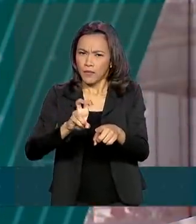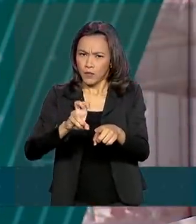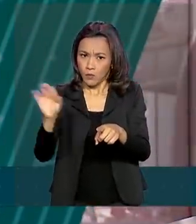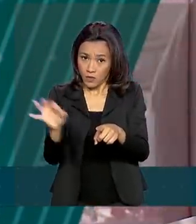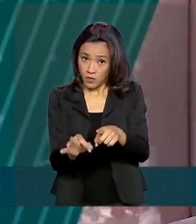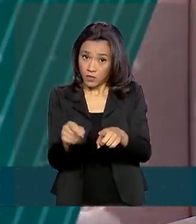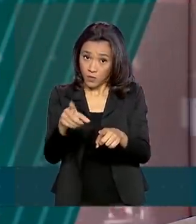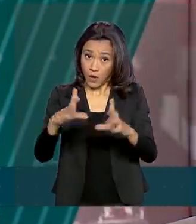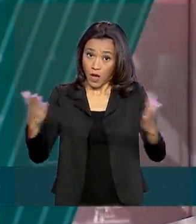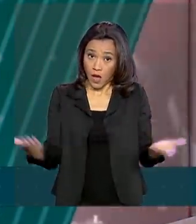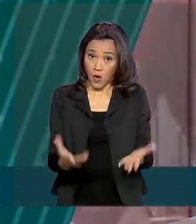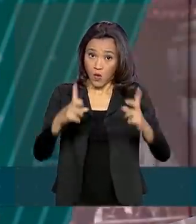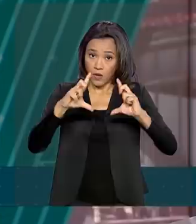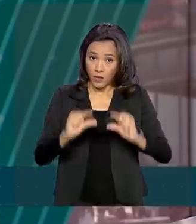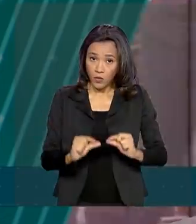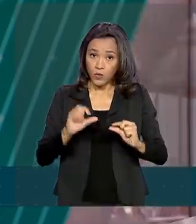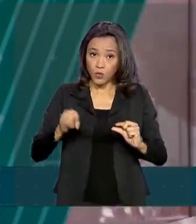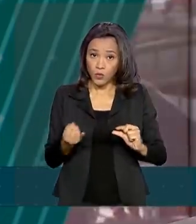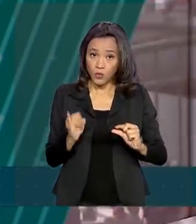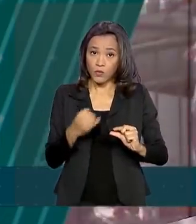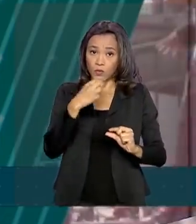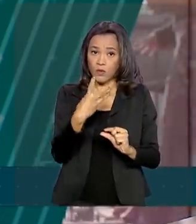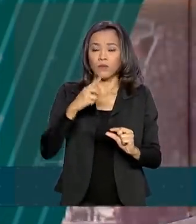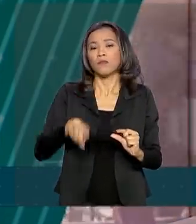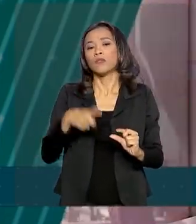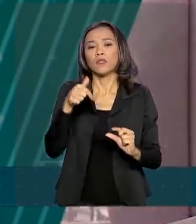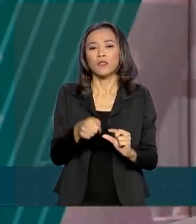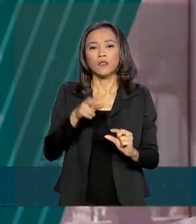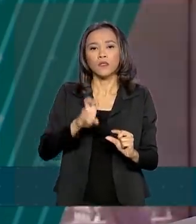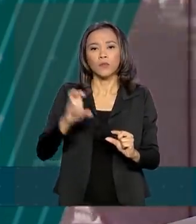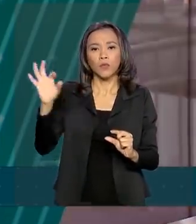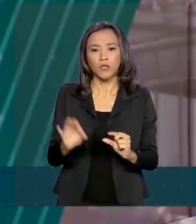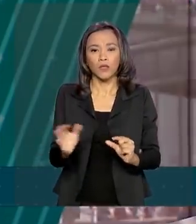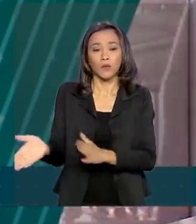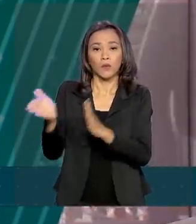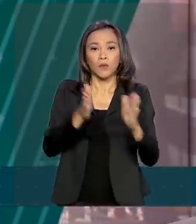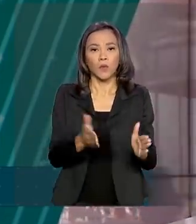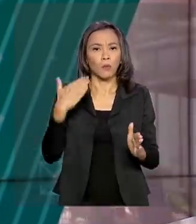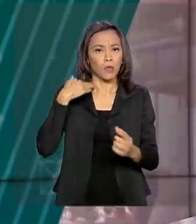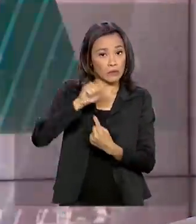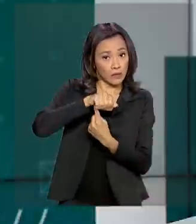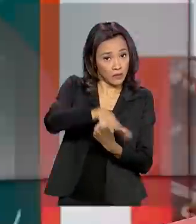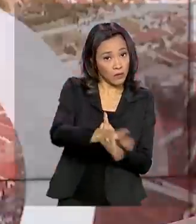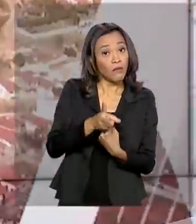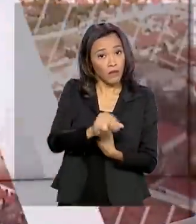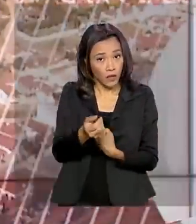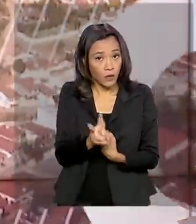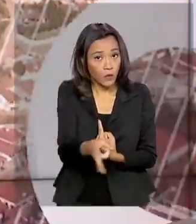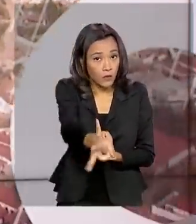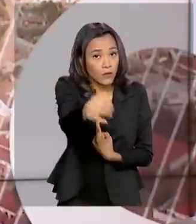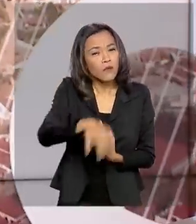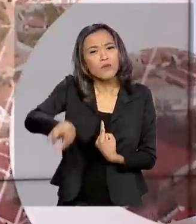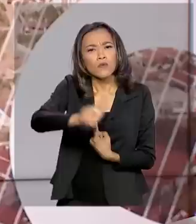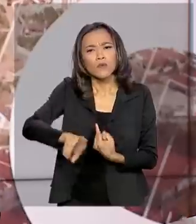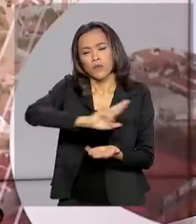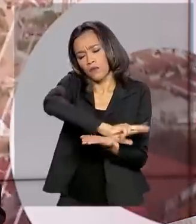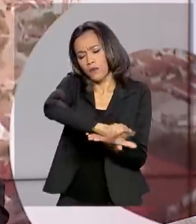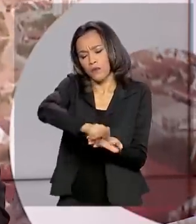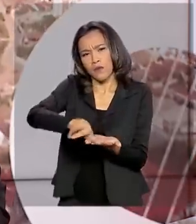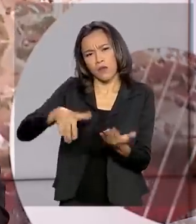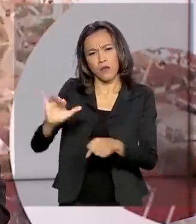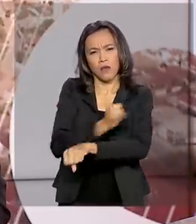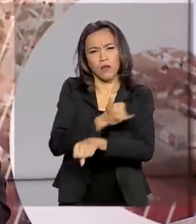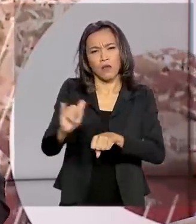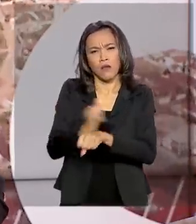passou então para 3,75% ao ano. O Banco Central ressaltou que vai continuar usando todas as medidas para